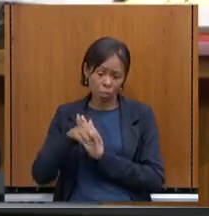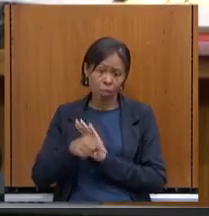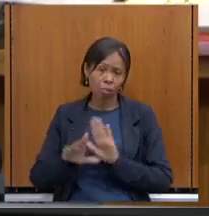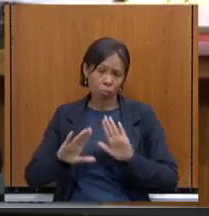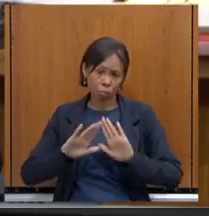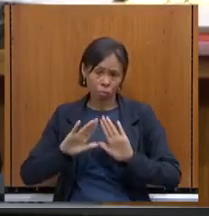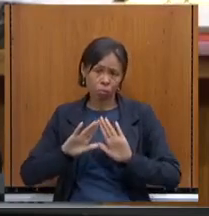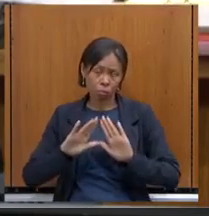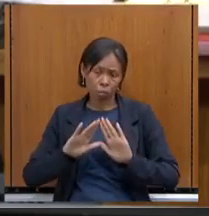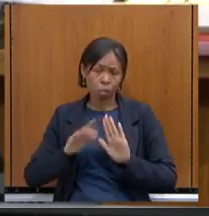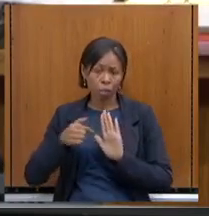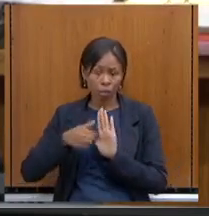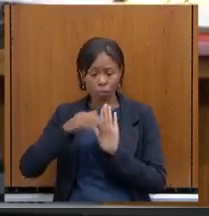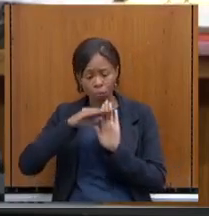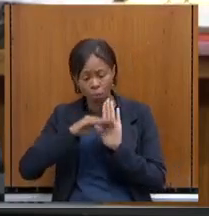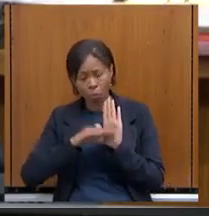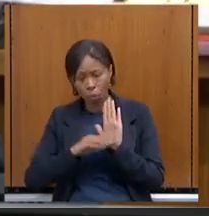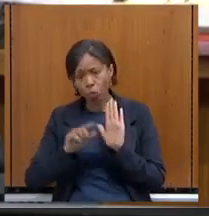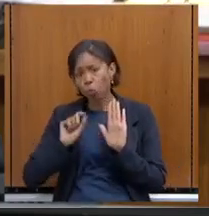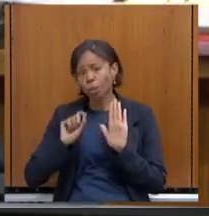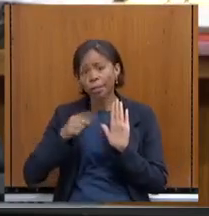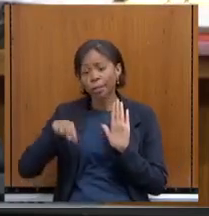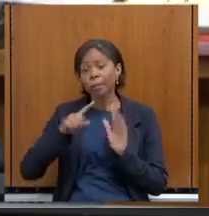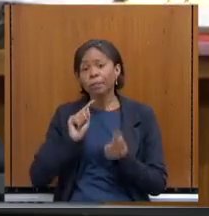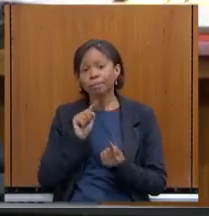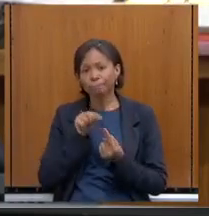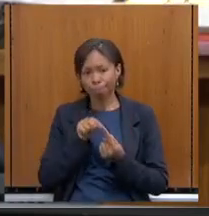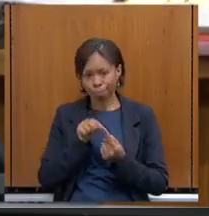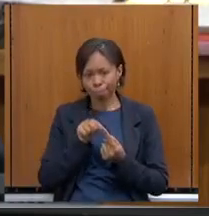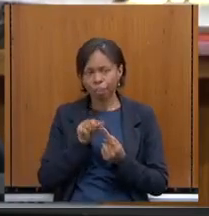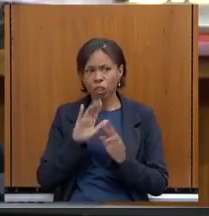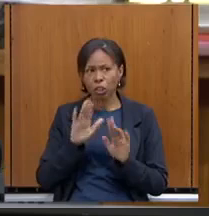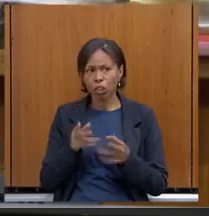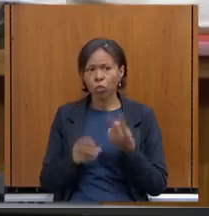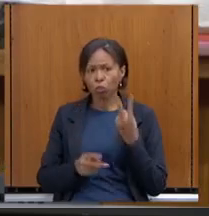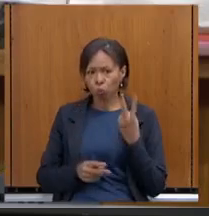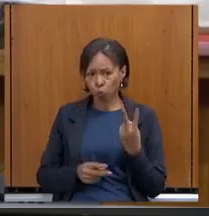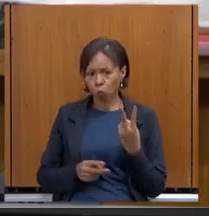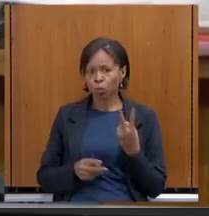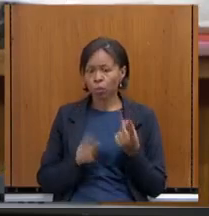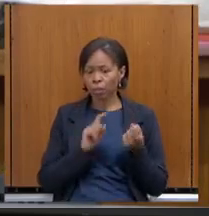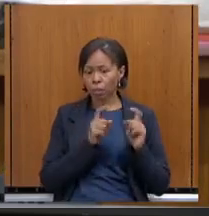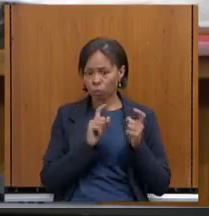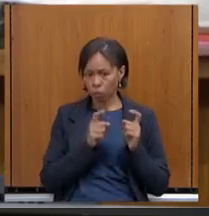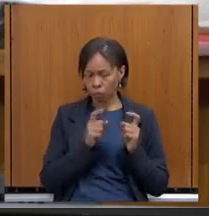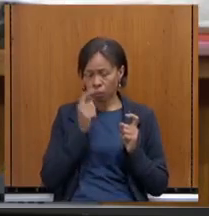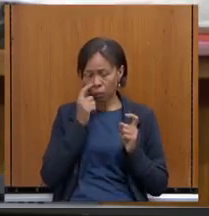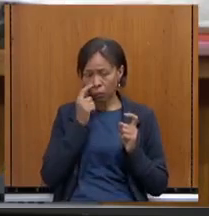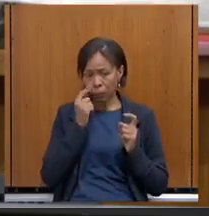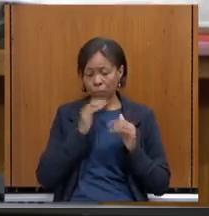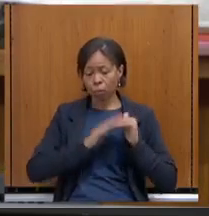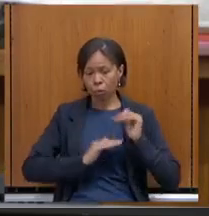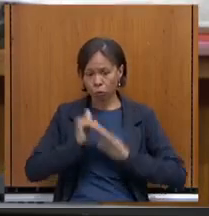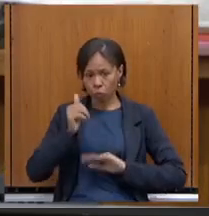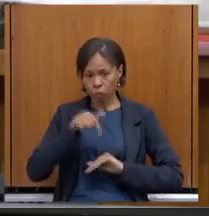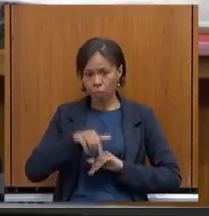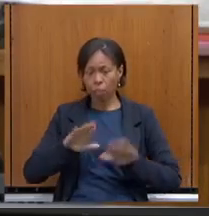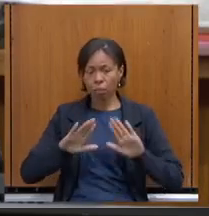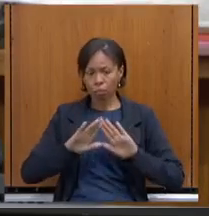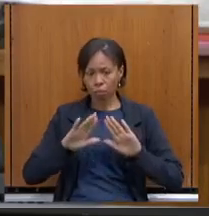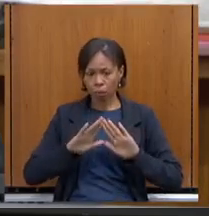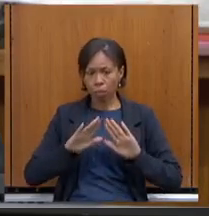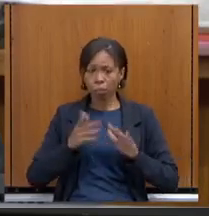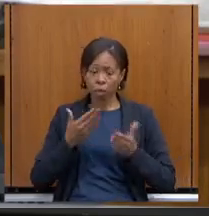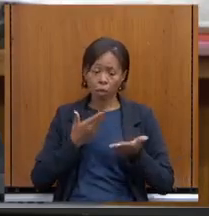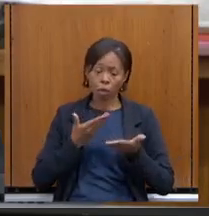está buscando. A gente fez duas reuniões técnicas com os técnicos da Assembleia, no sentido de discutir o regime de recuperação fiscal.